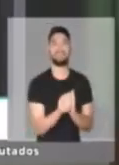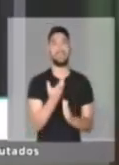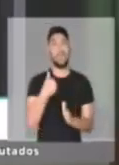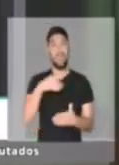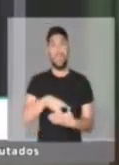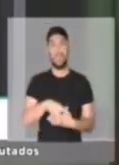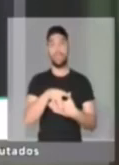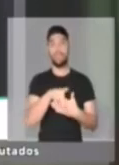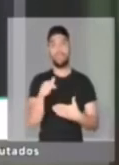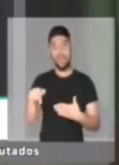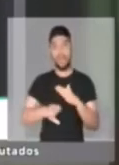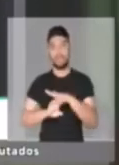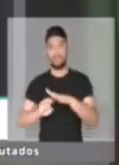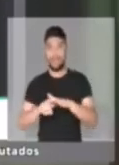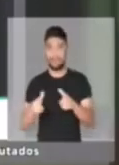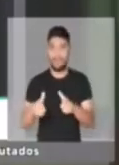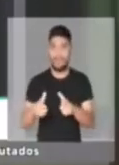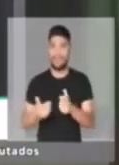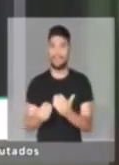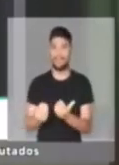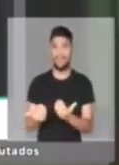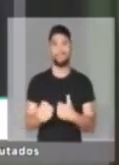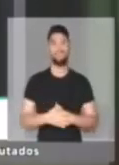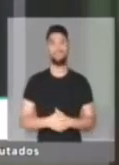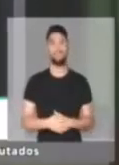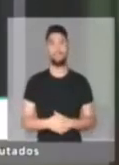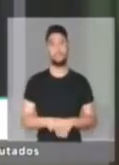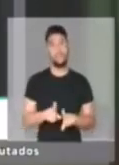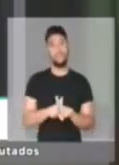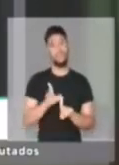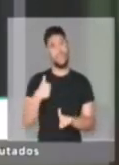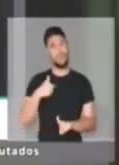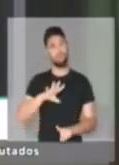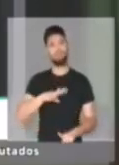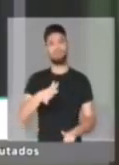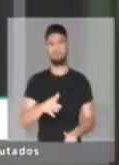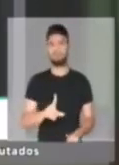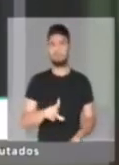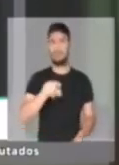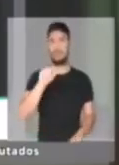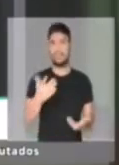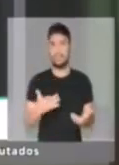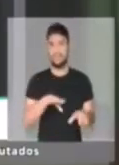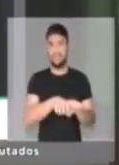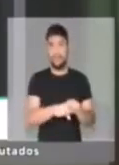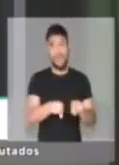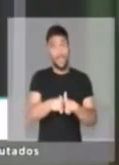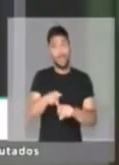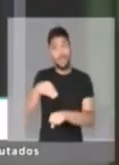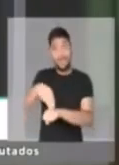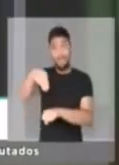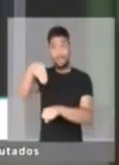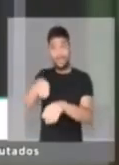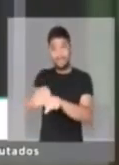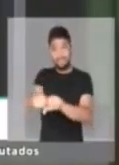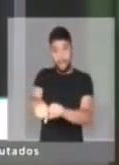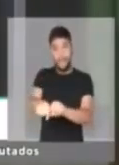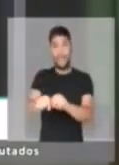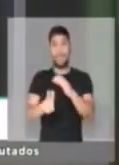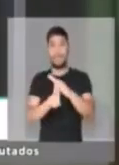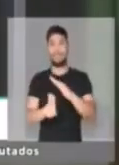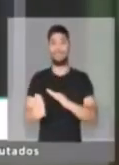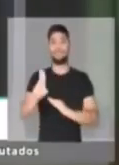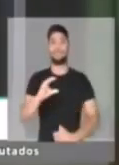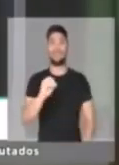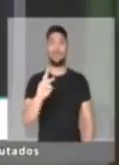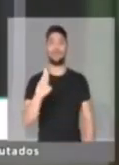jovens no movimento Presa Júnior. Foi com essa mesma escolha que eu acabei de fazer um mestrado em Políticas Públicas na Universidade de